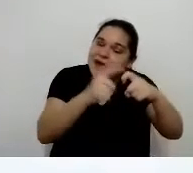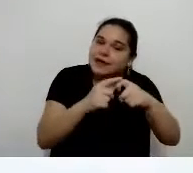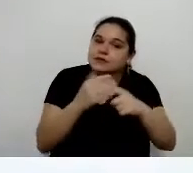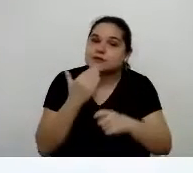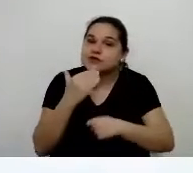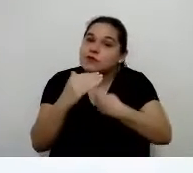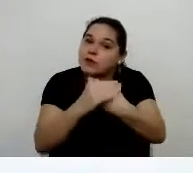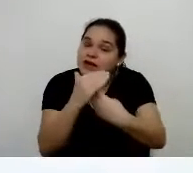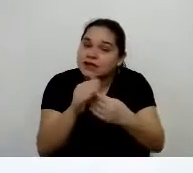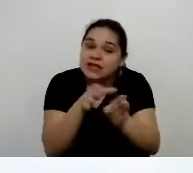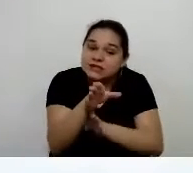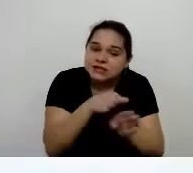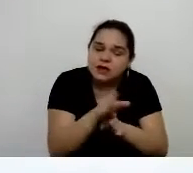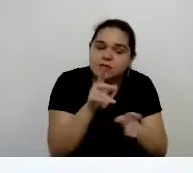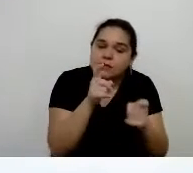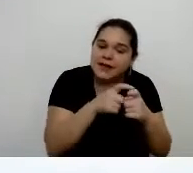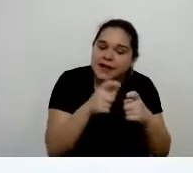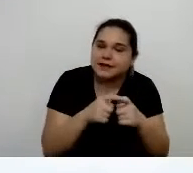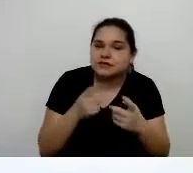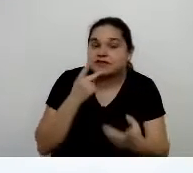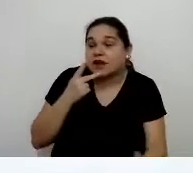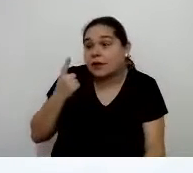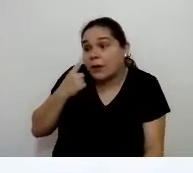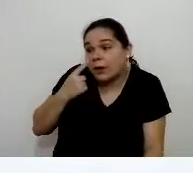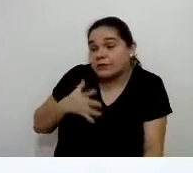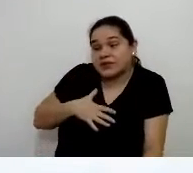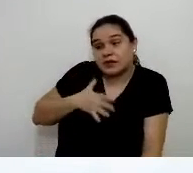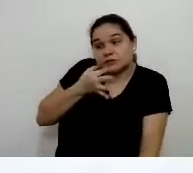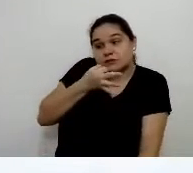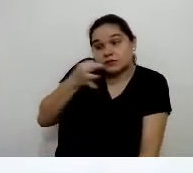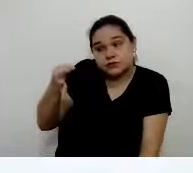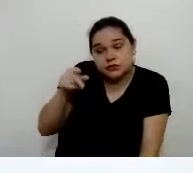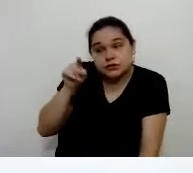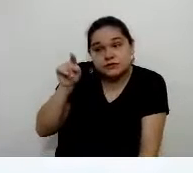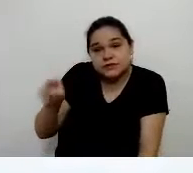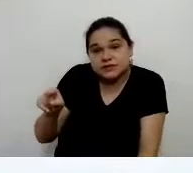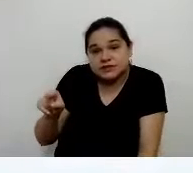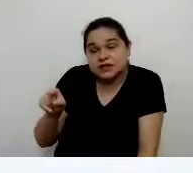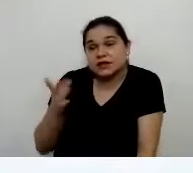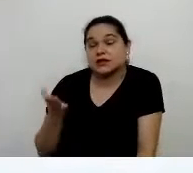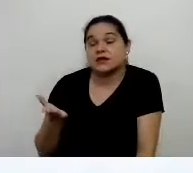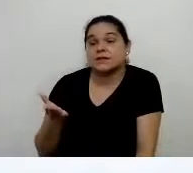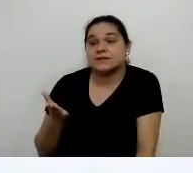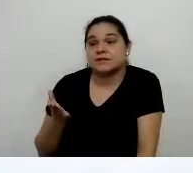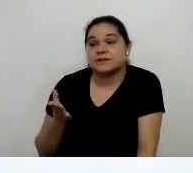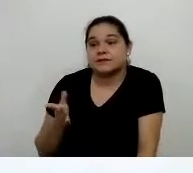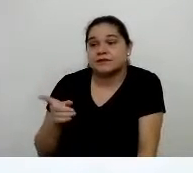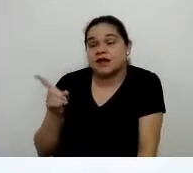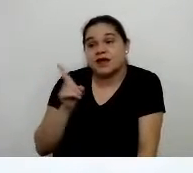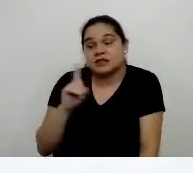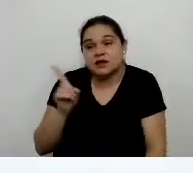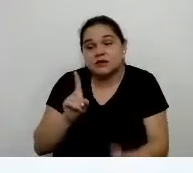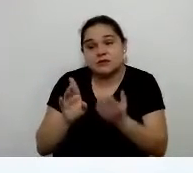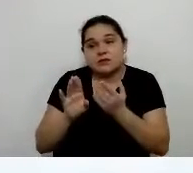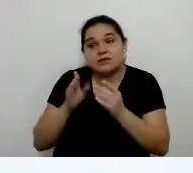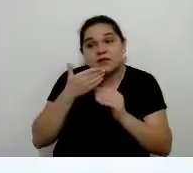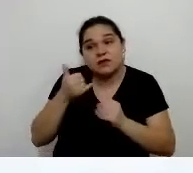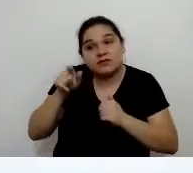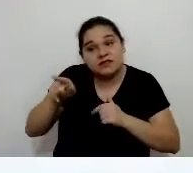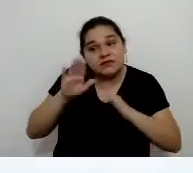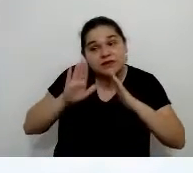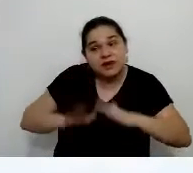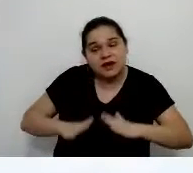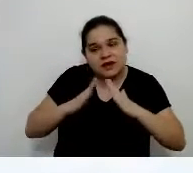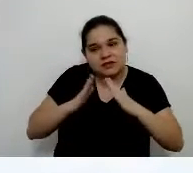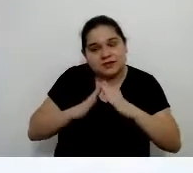e o médico vai dizer assim para ele, olha, eu sugiro que você não afaste, você fique em casa. Aí ele vai